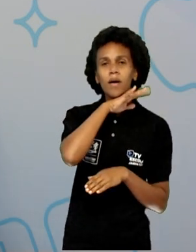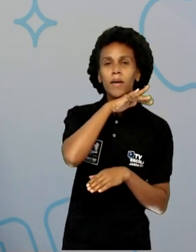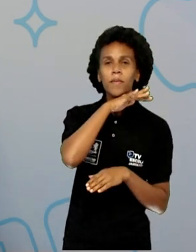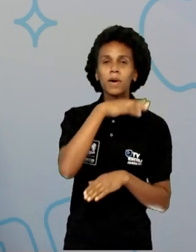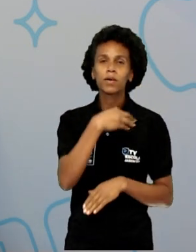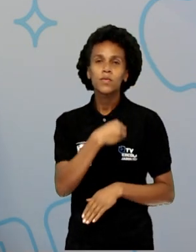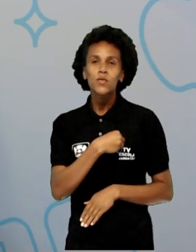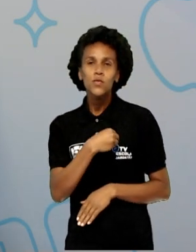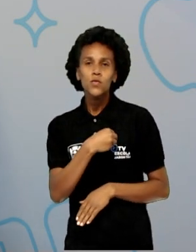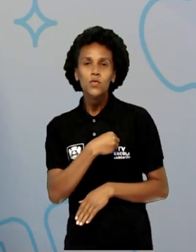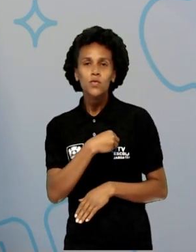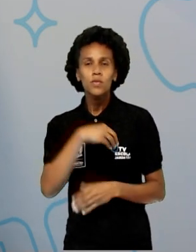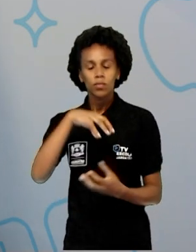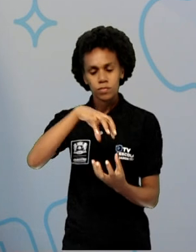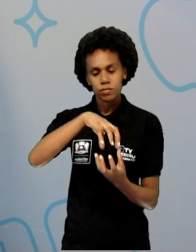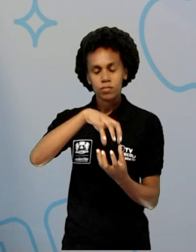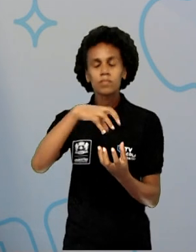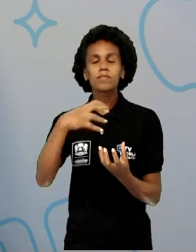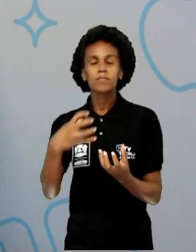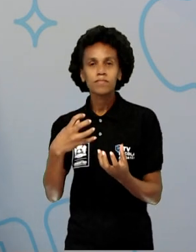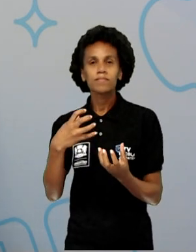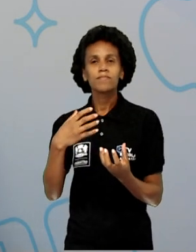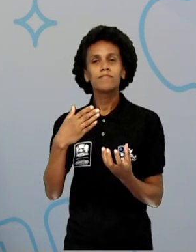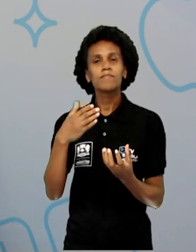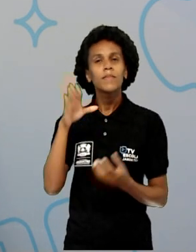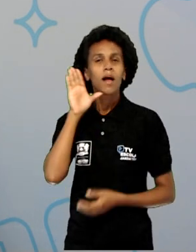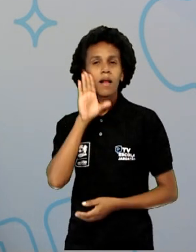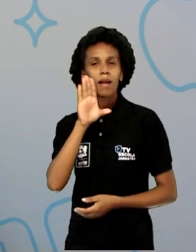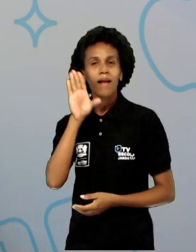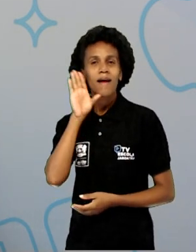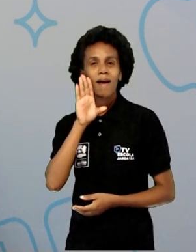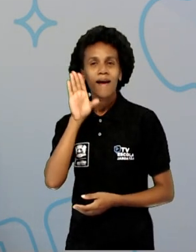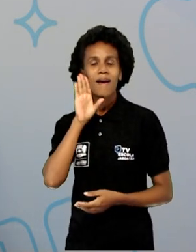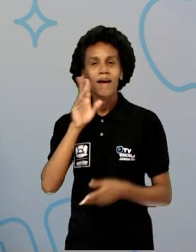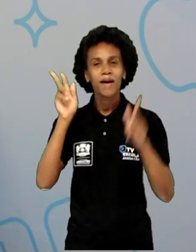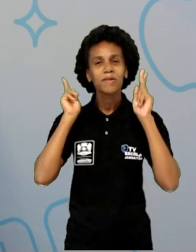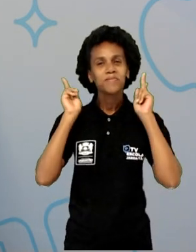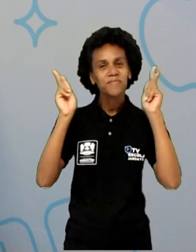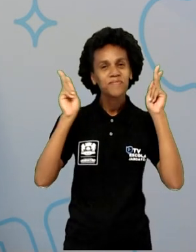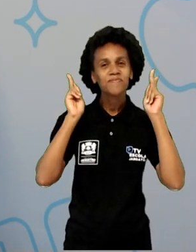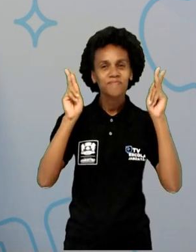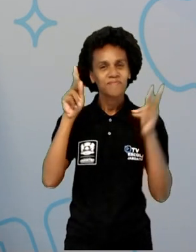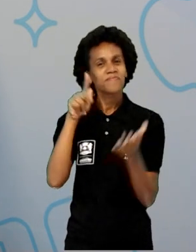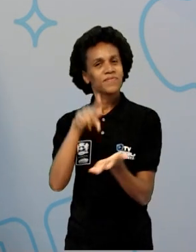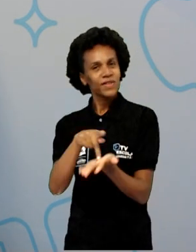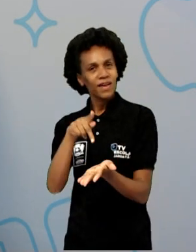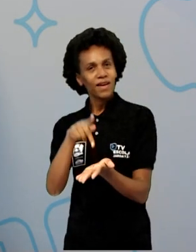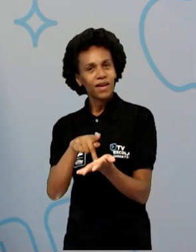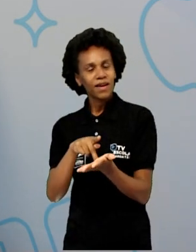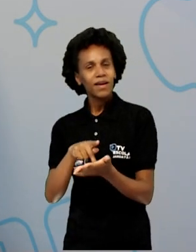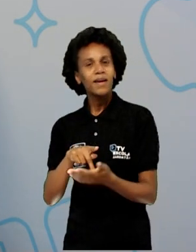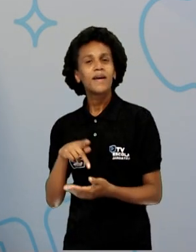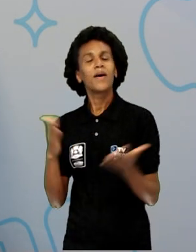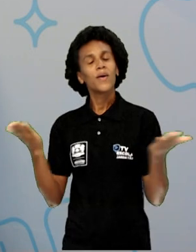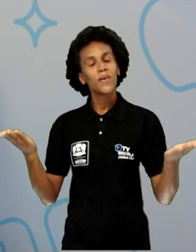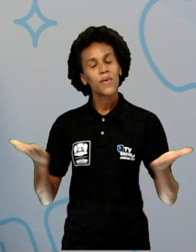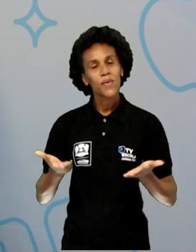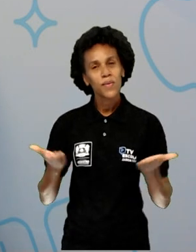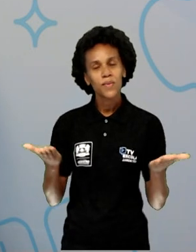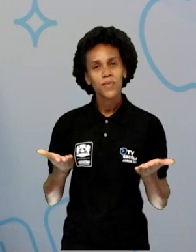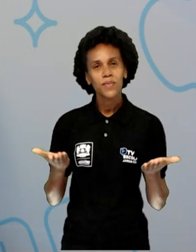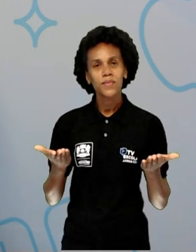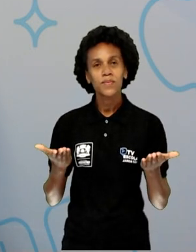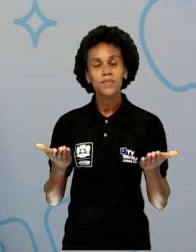Isso foi bem legal e bem divertido. Não é verdade? Hoje, nós trouxemos um